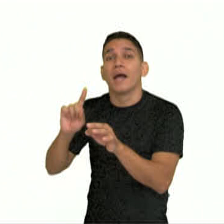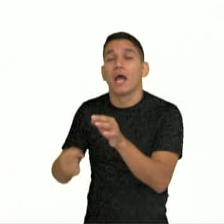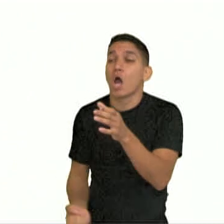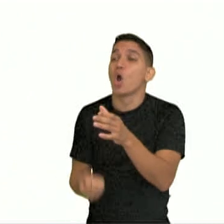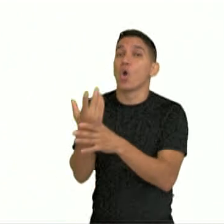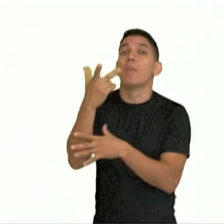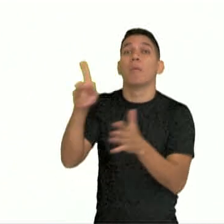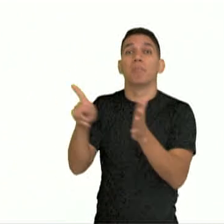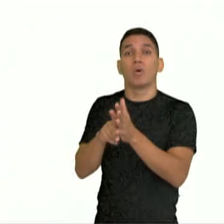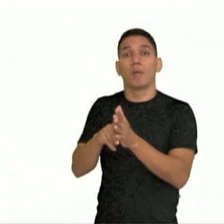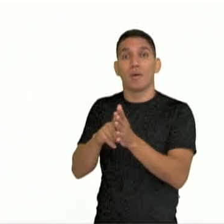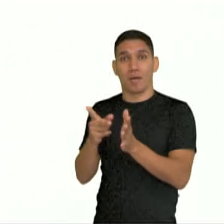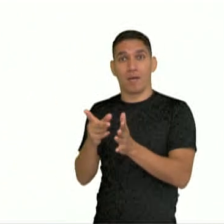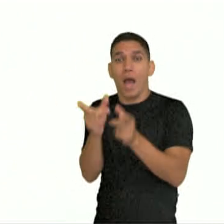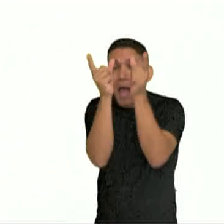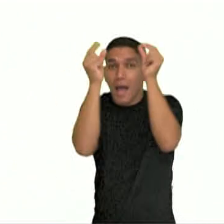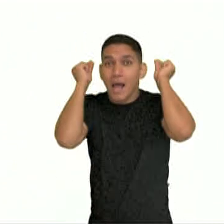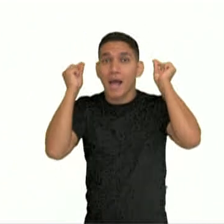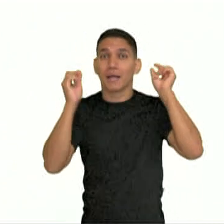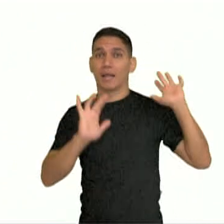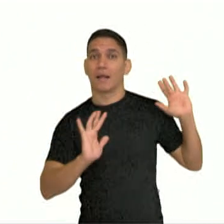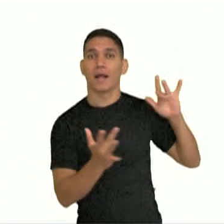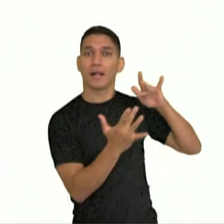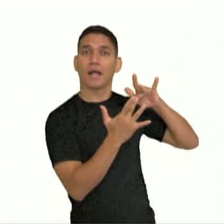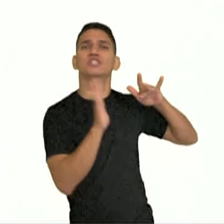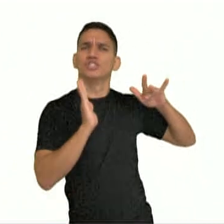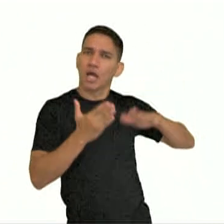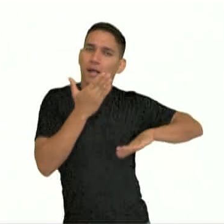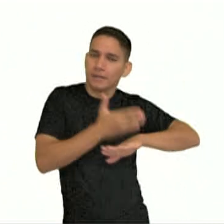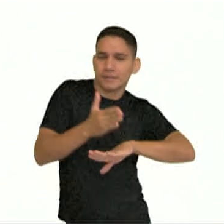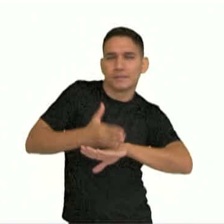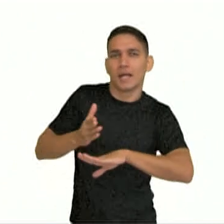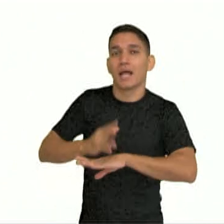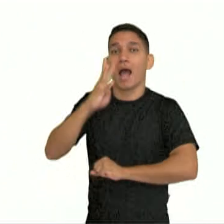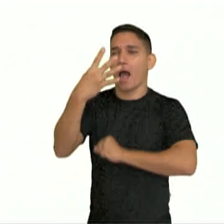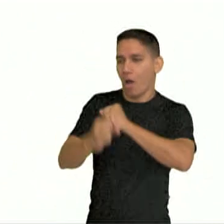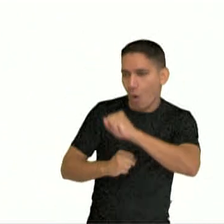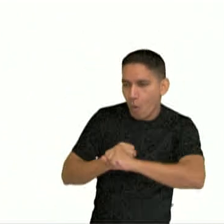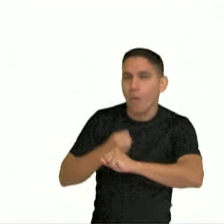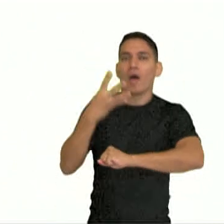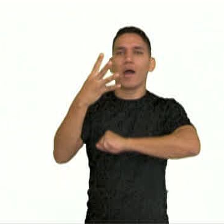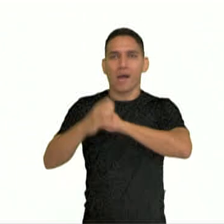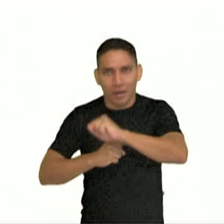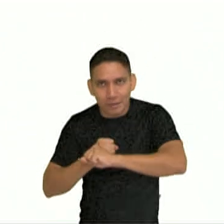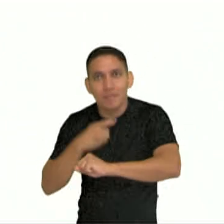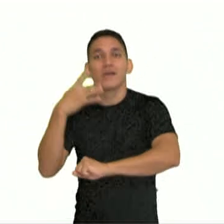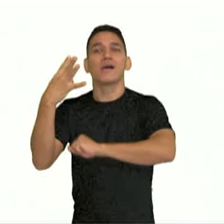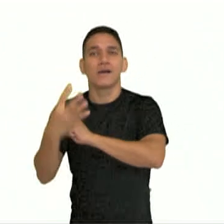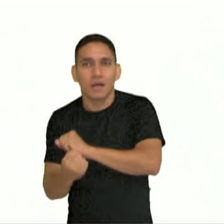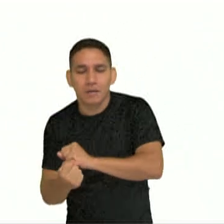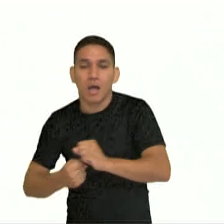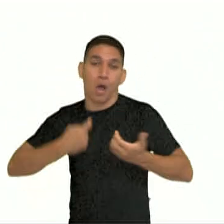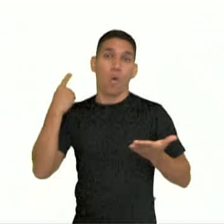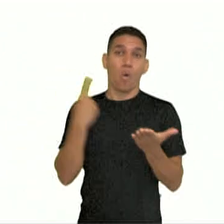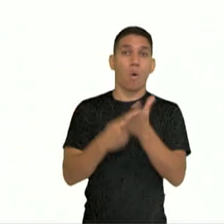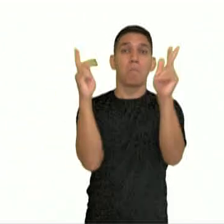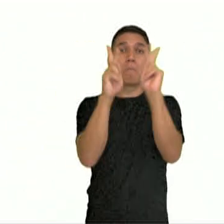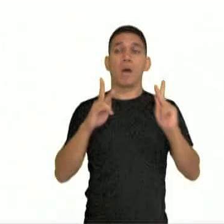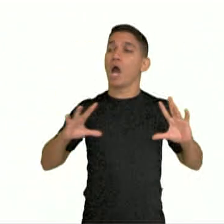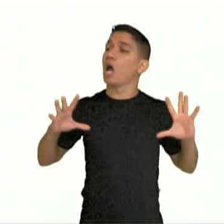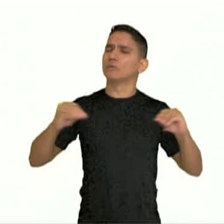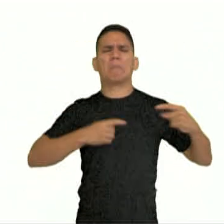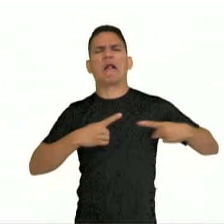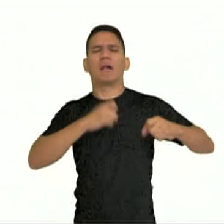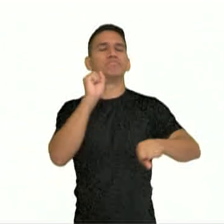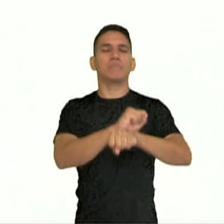já na Grécia Clássica? Eles já praticavam esse evento, o qual, a cada quatro anos, eles estabeleciam a paz em todas as guerras e mandavam seus